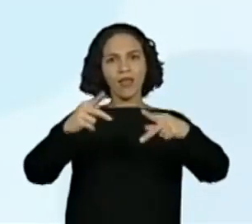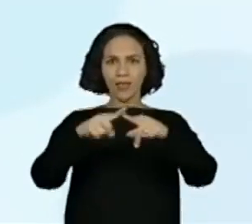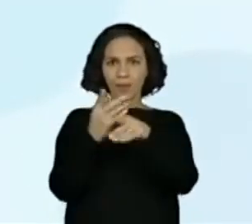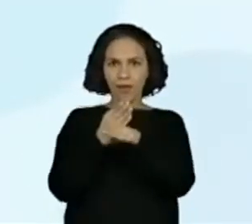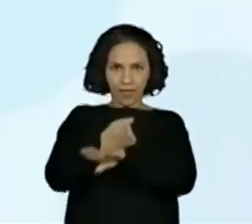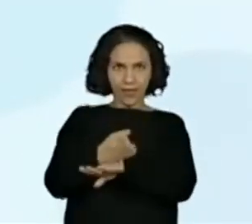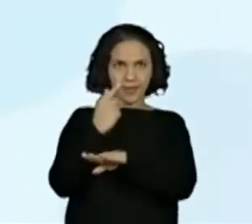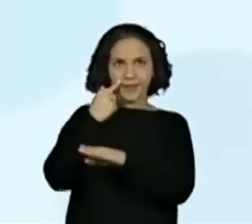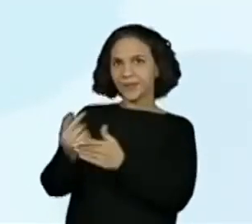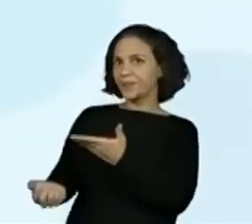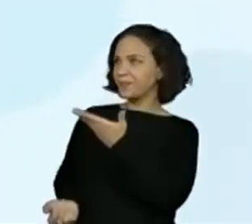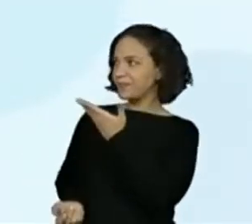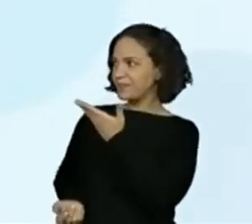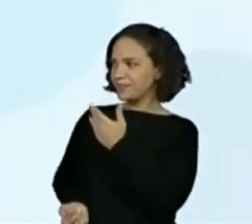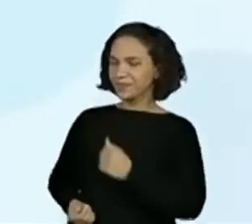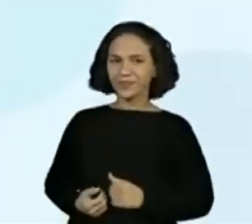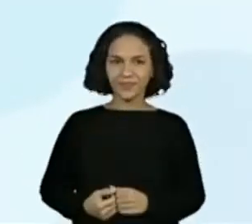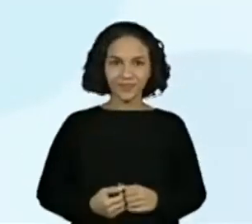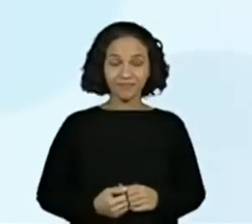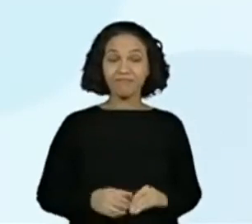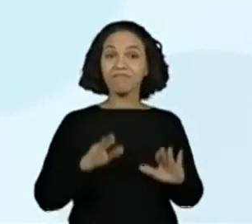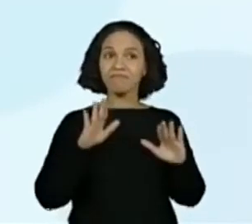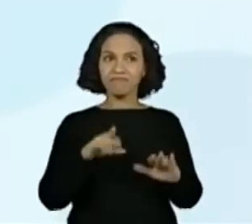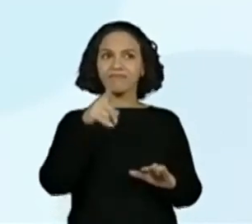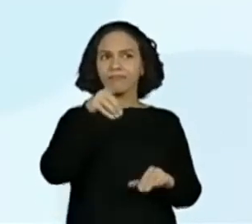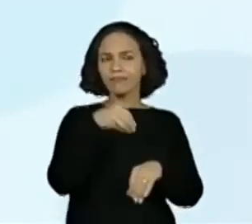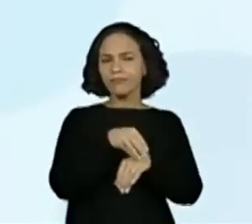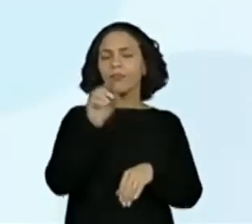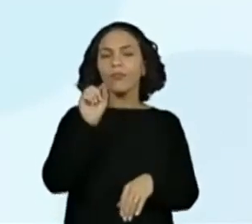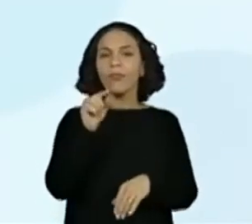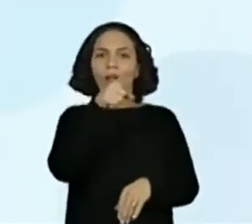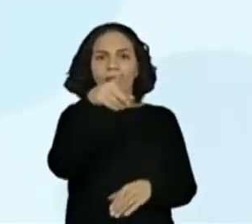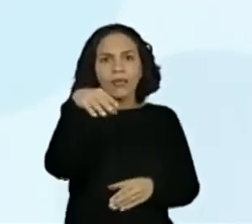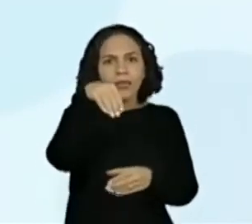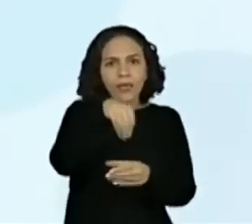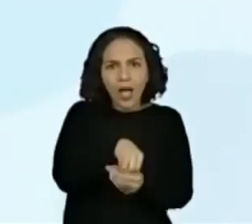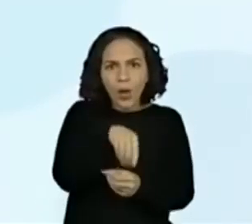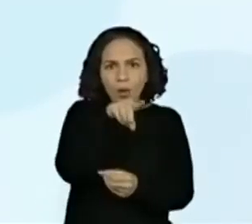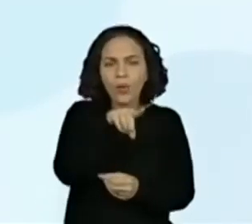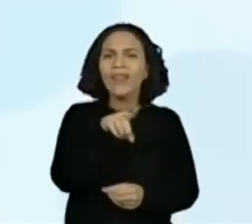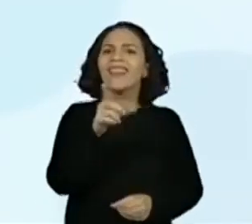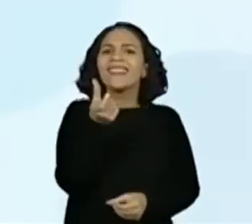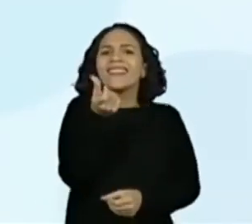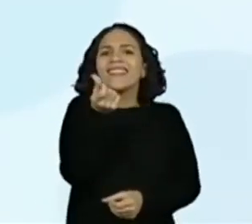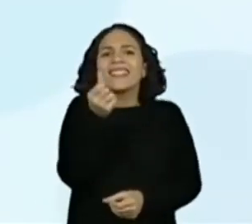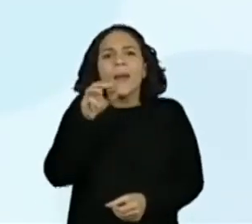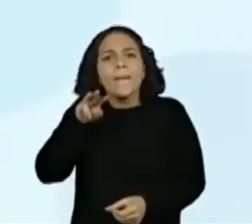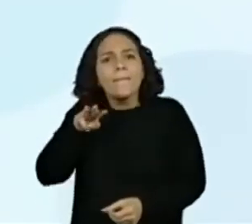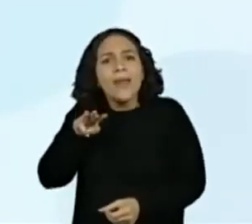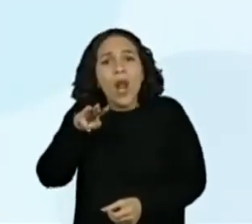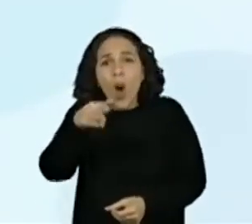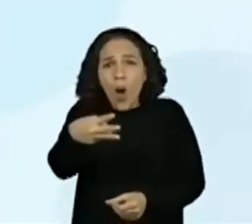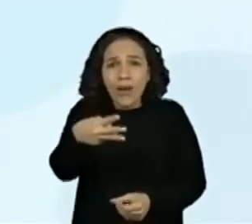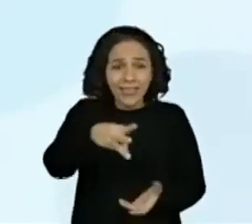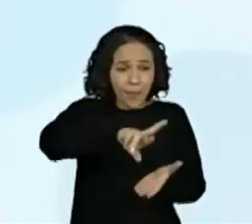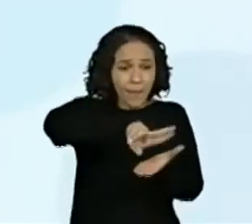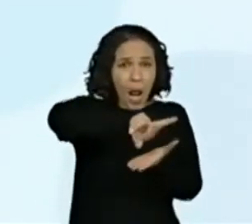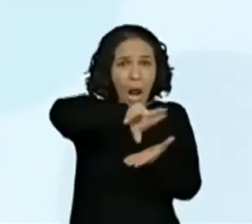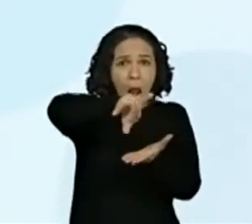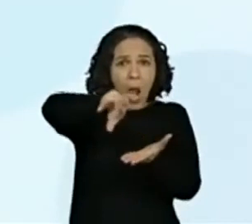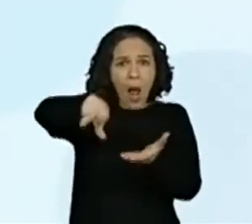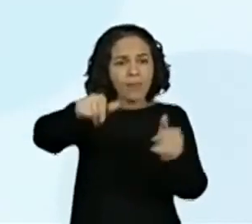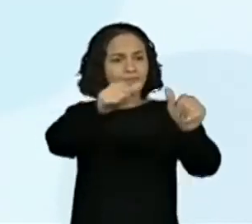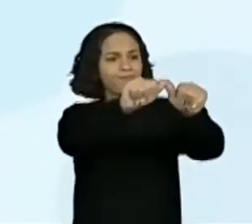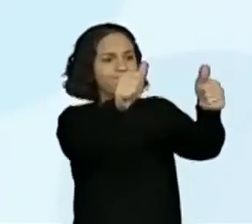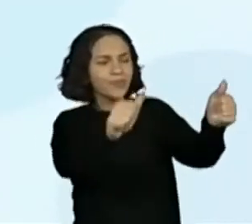lá. Eles informaram que a plataforma reúne cerca de 6 milhões de obras de mais de mil